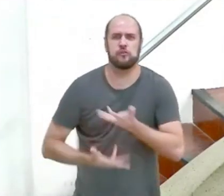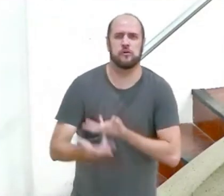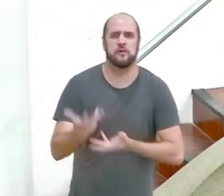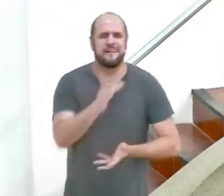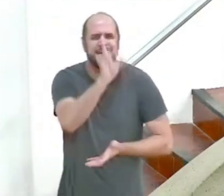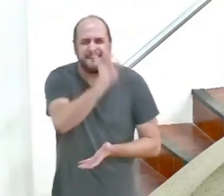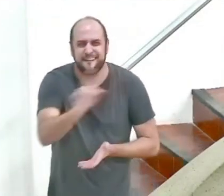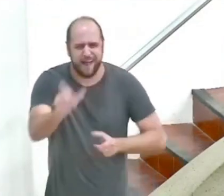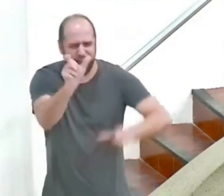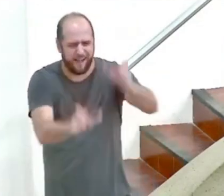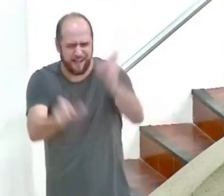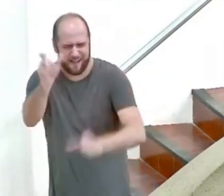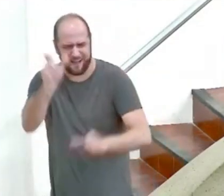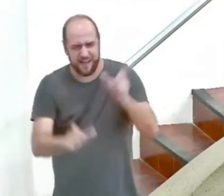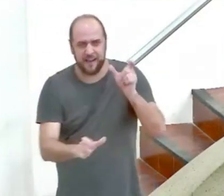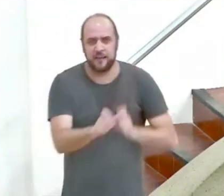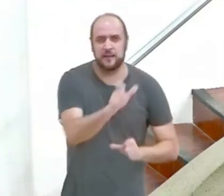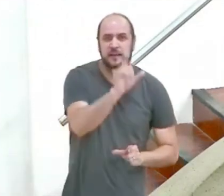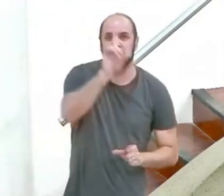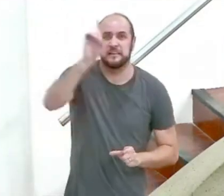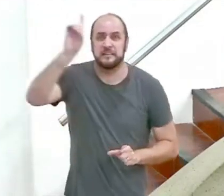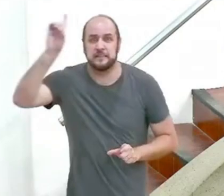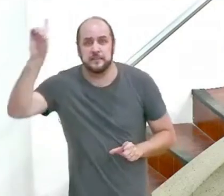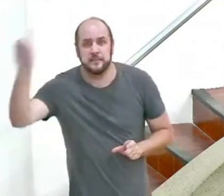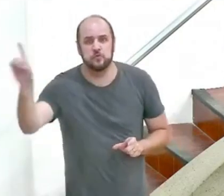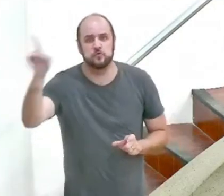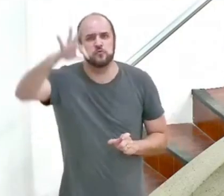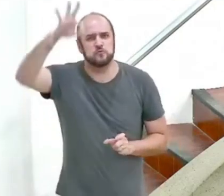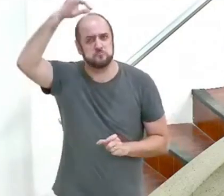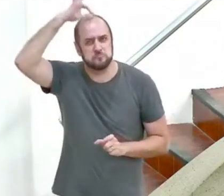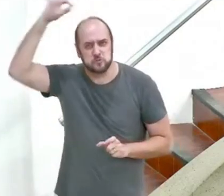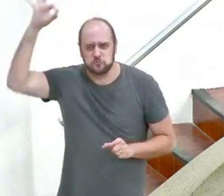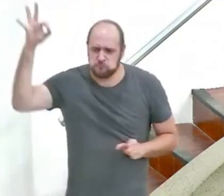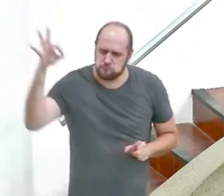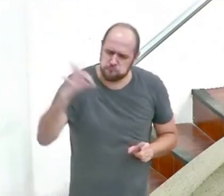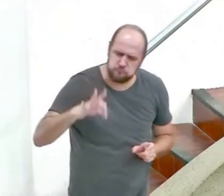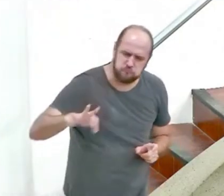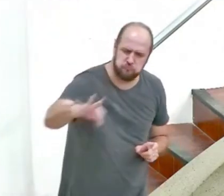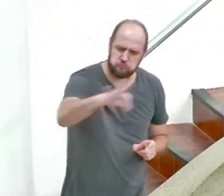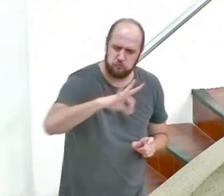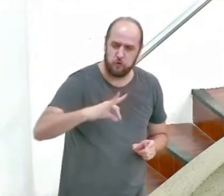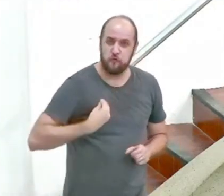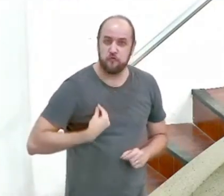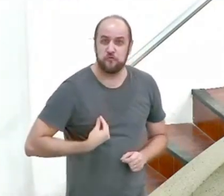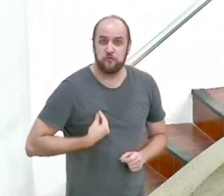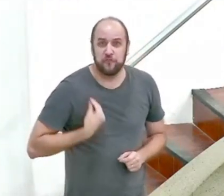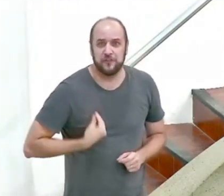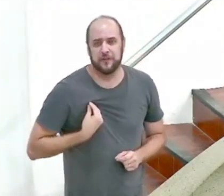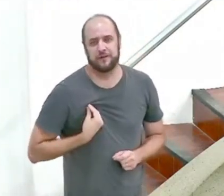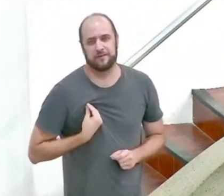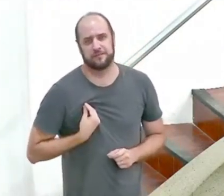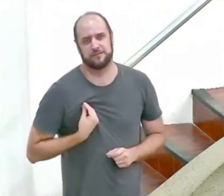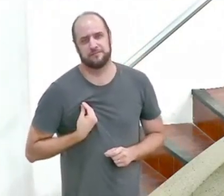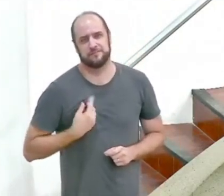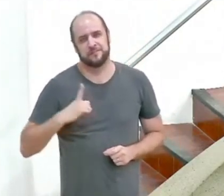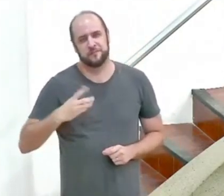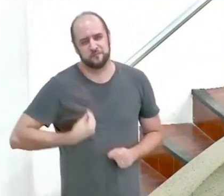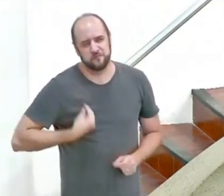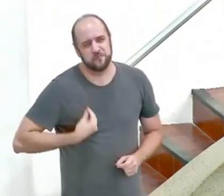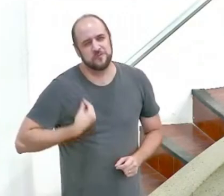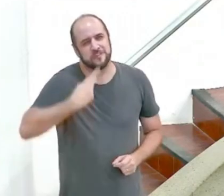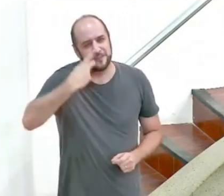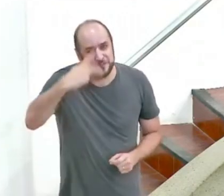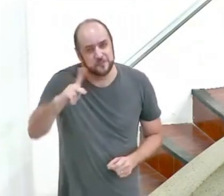cada indivíduo Deus na pessoa do Espírito Santo habita Deus habita em você